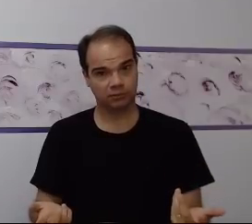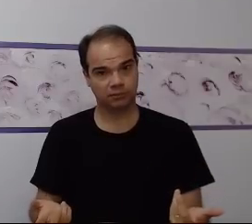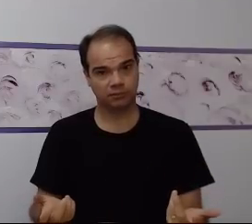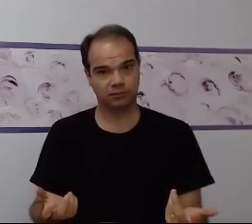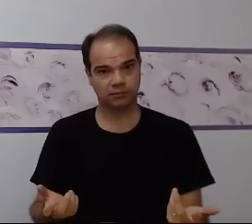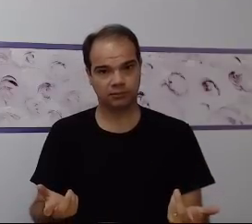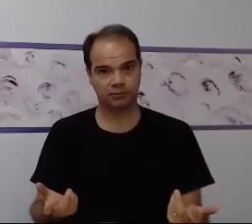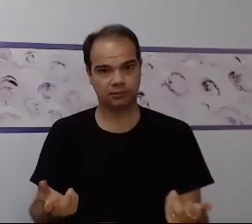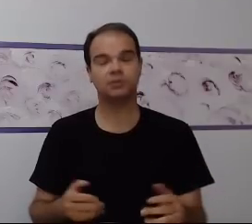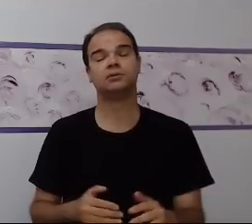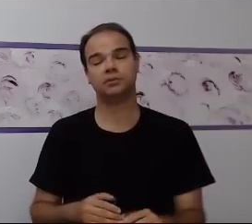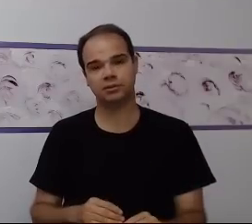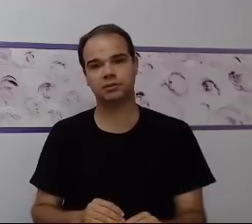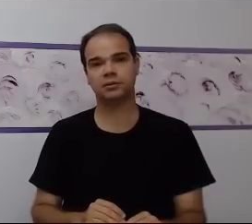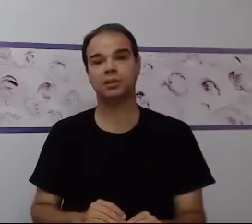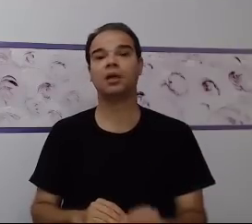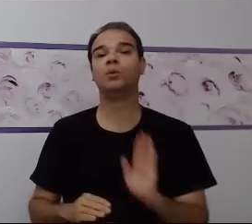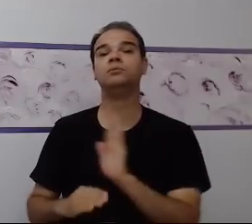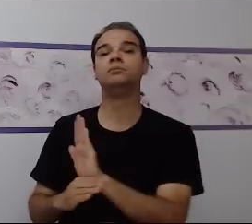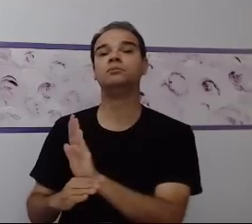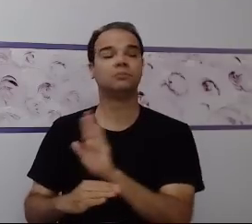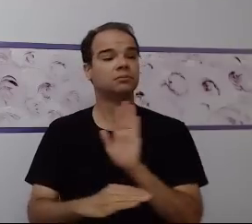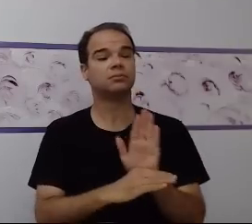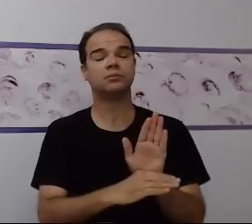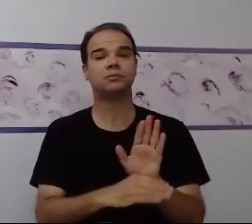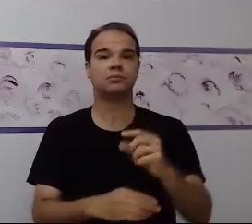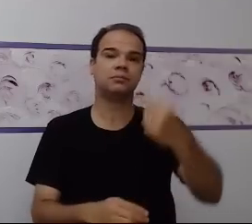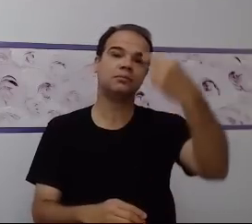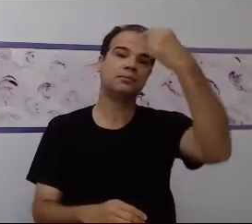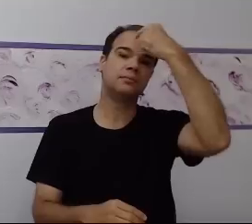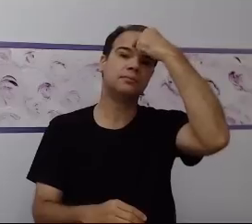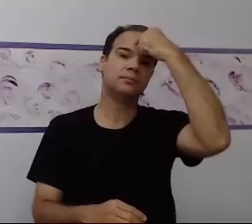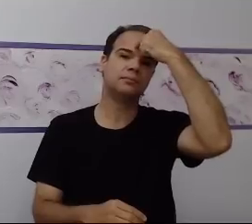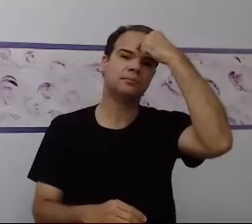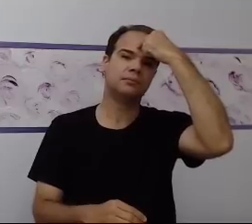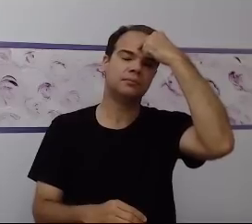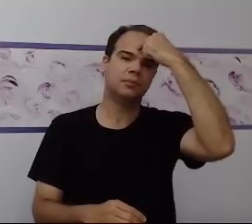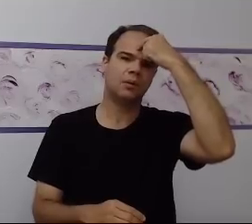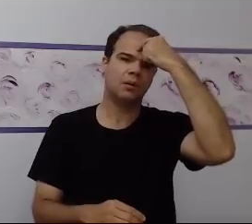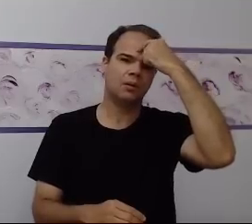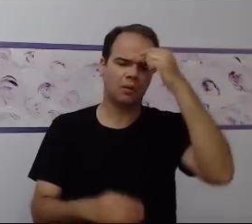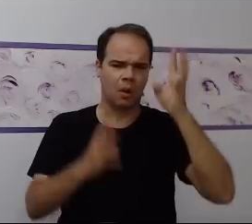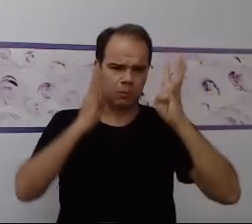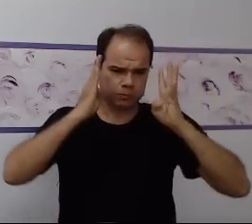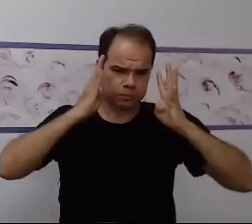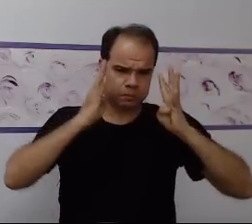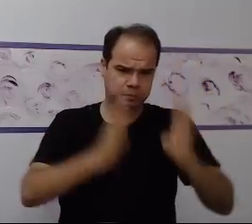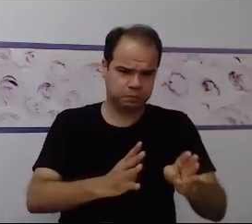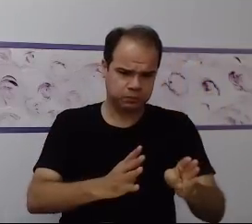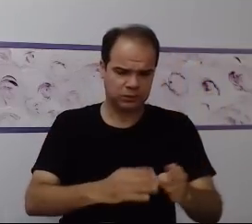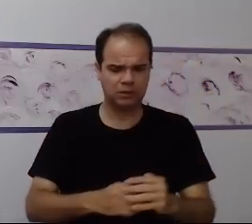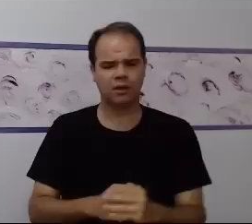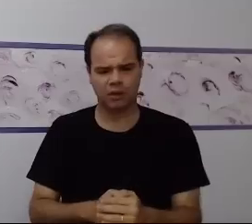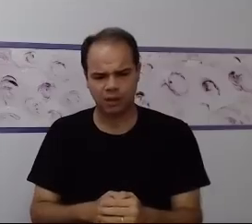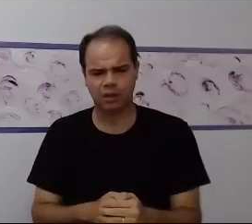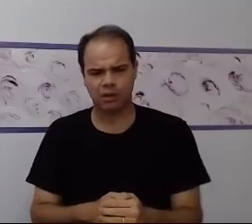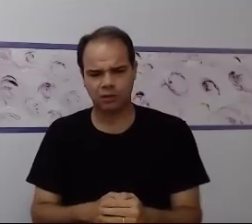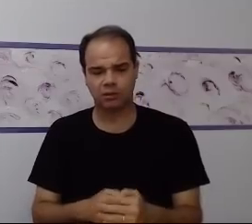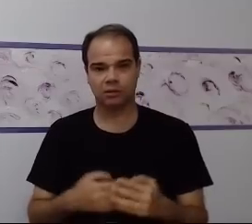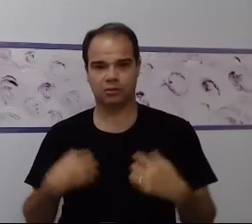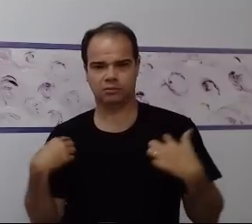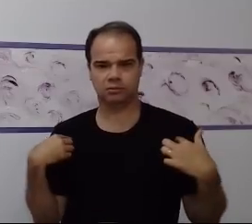vou trabalhar memória, eu vou trabalhar concentração, eu vou trabalhar atenção, eu vou trabalhar